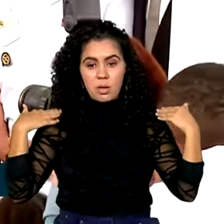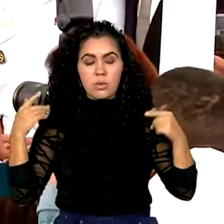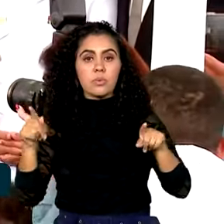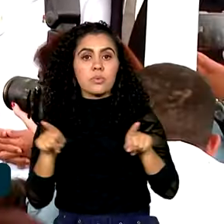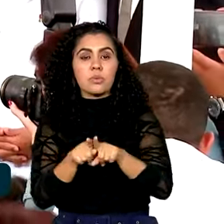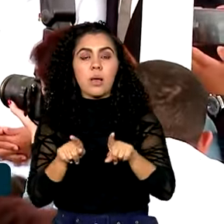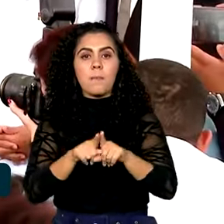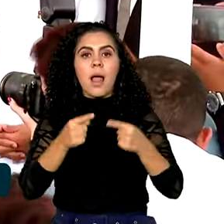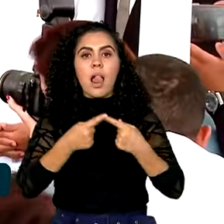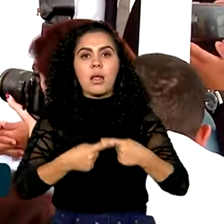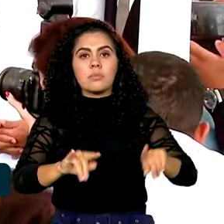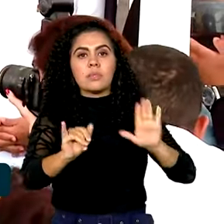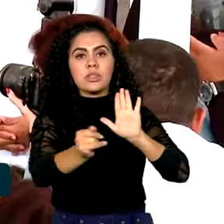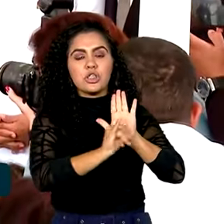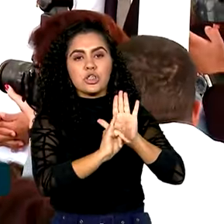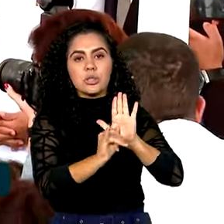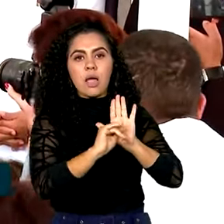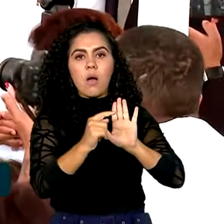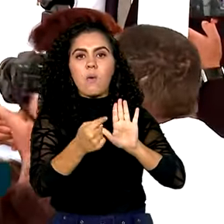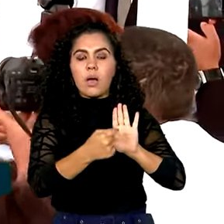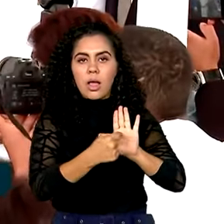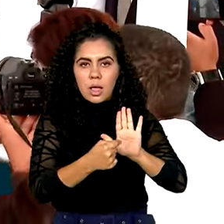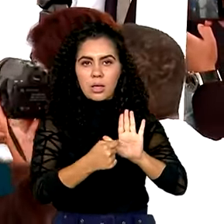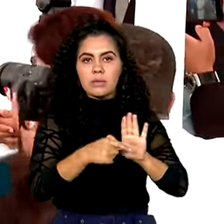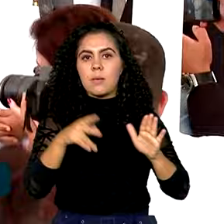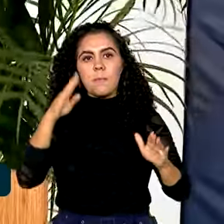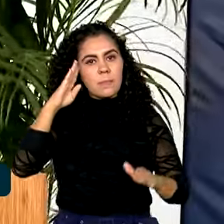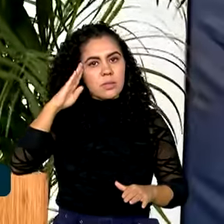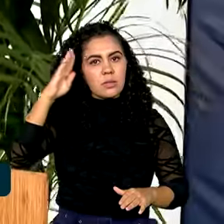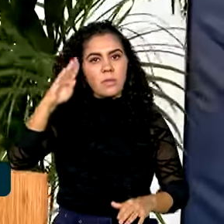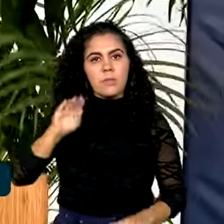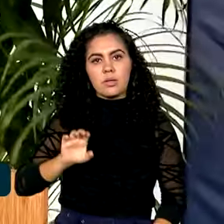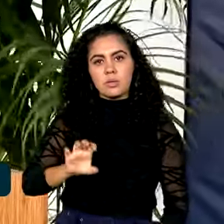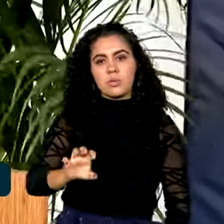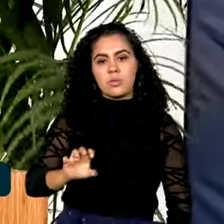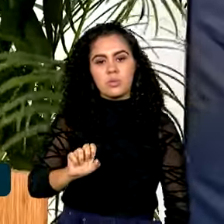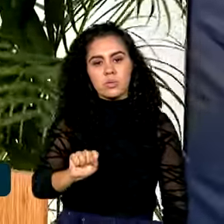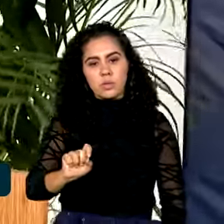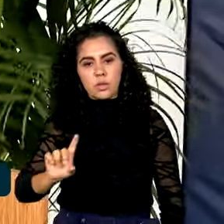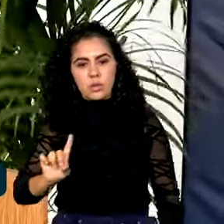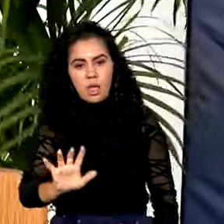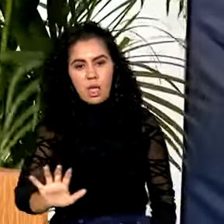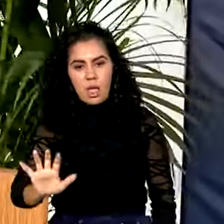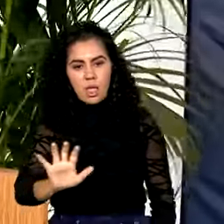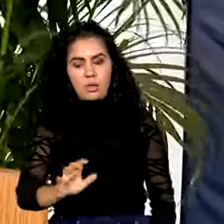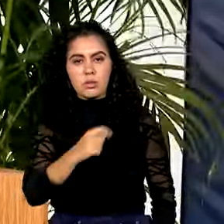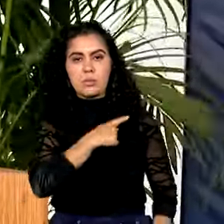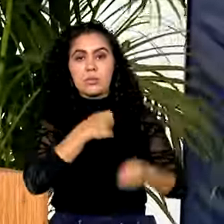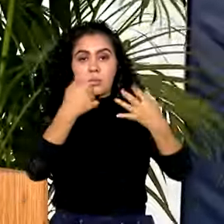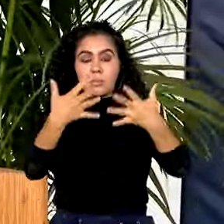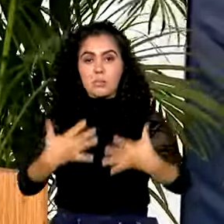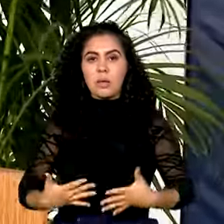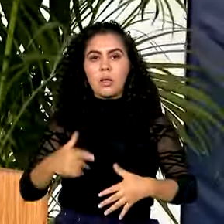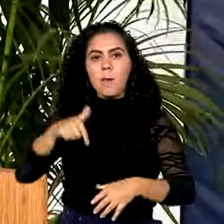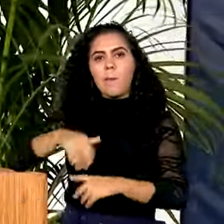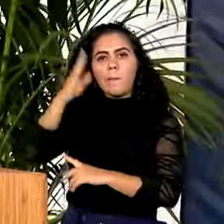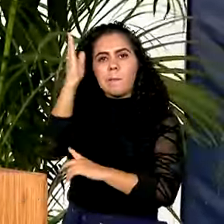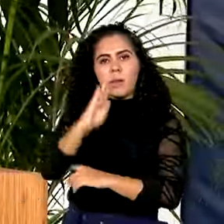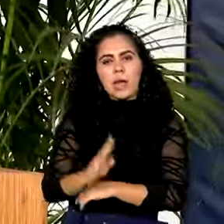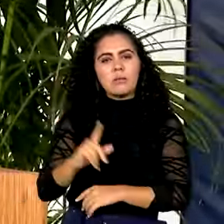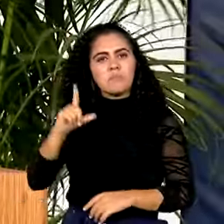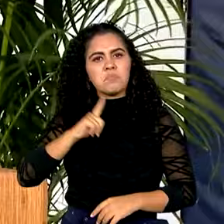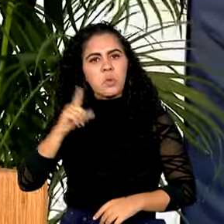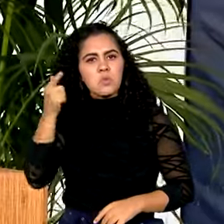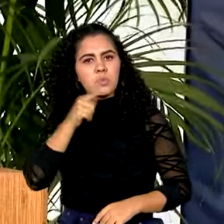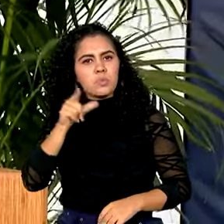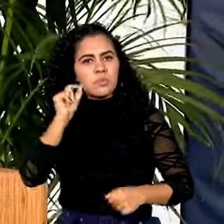desse mesmo planejamento para a região sudeste. Nas últimas décadas, o Brasil tem formado recursos humanos de